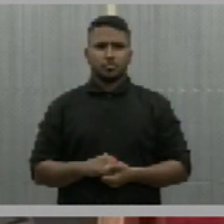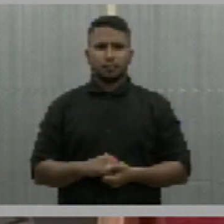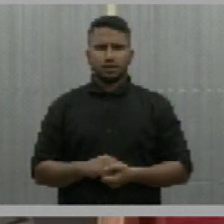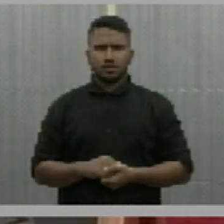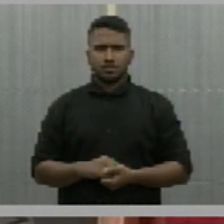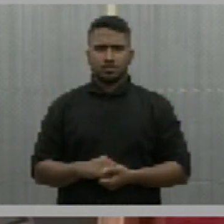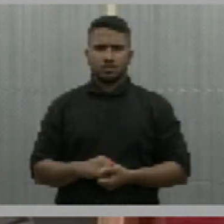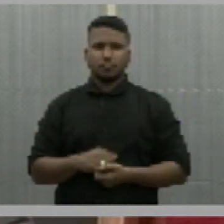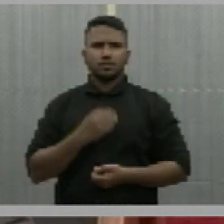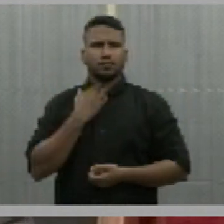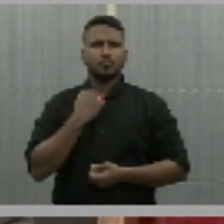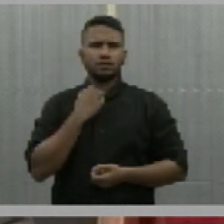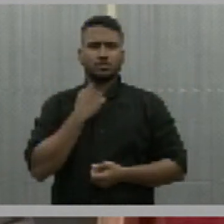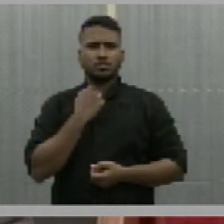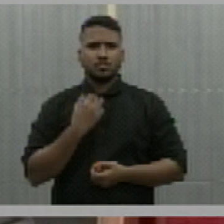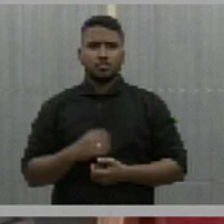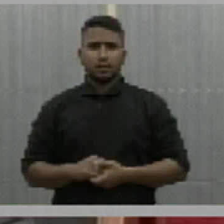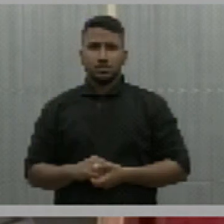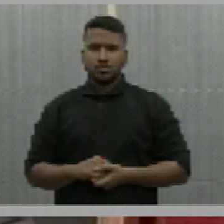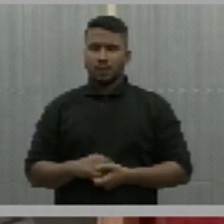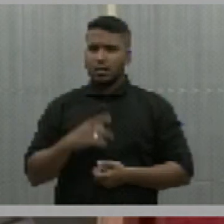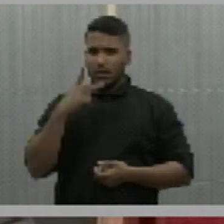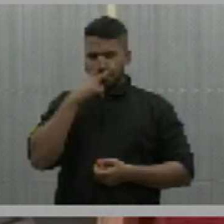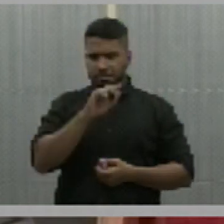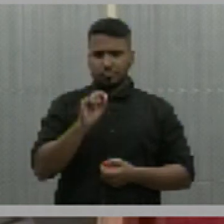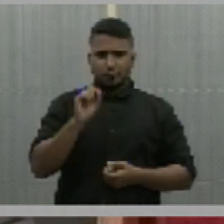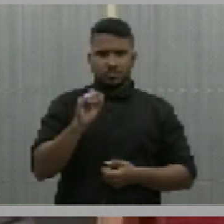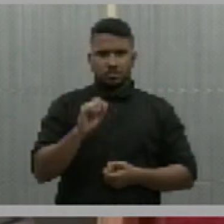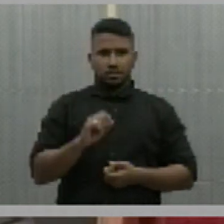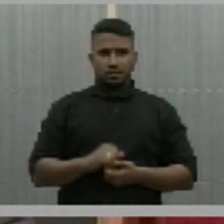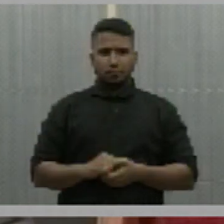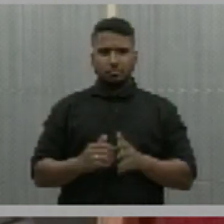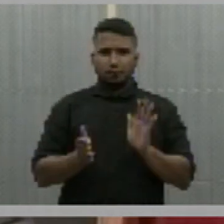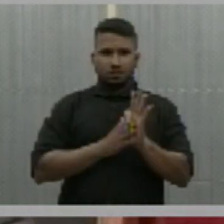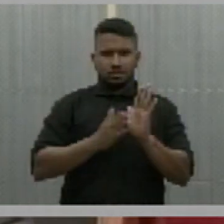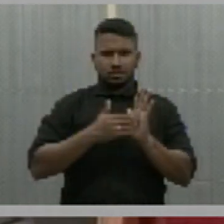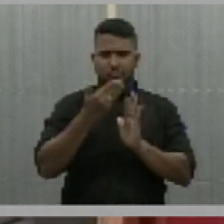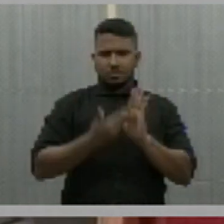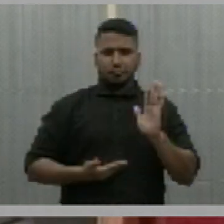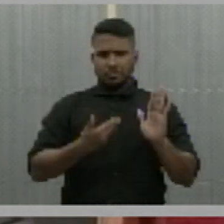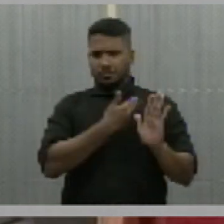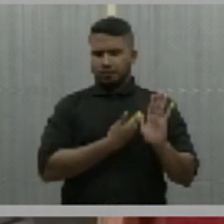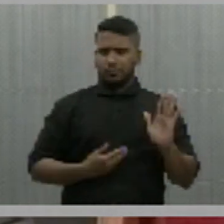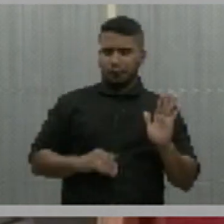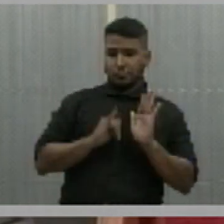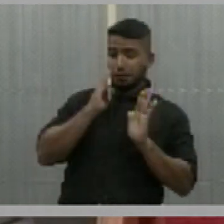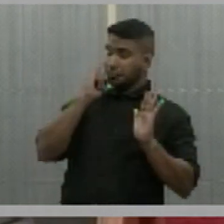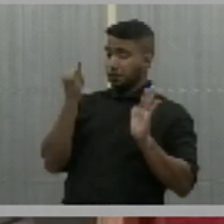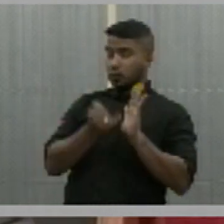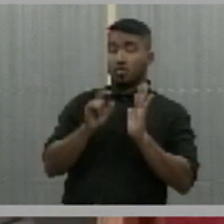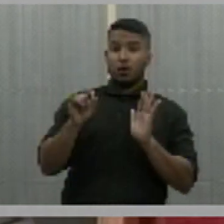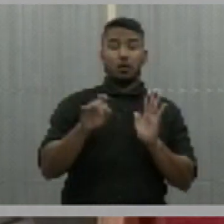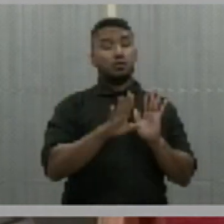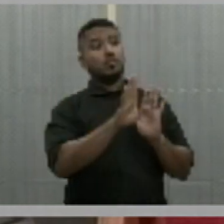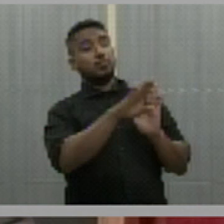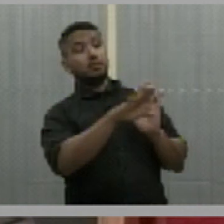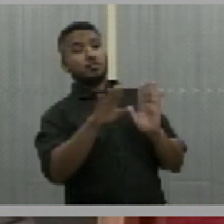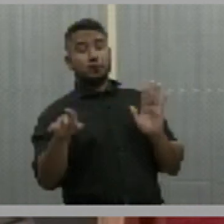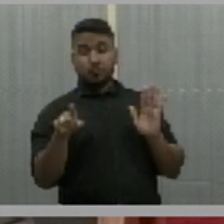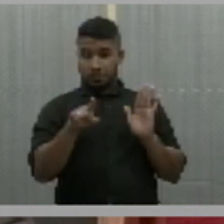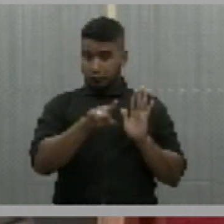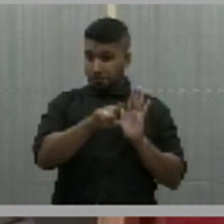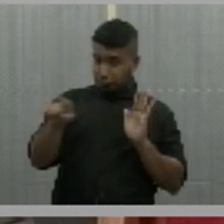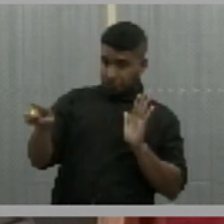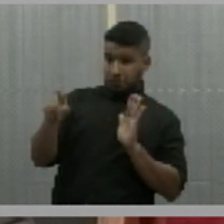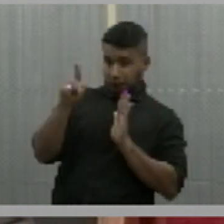pelo governo do Estado. É como se a proposta do governo dissesse o seguinte, olha, você